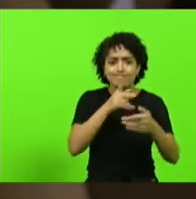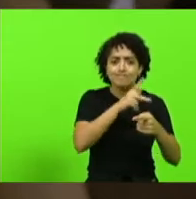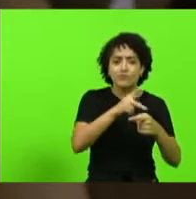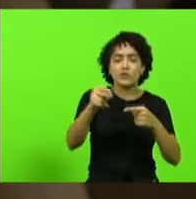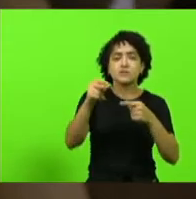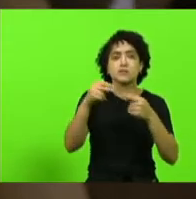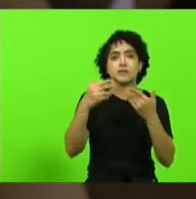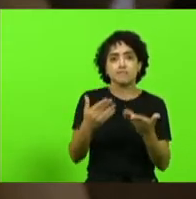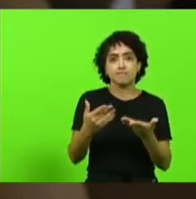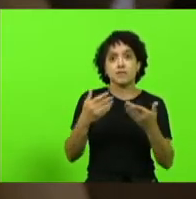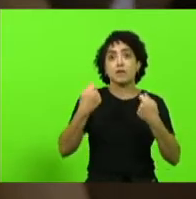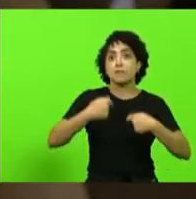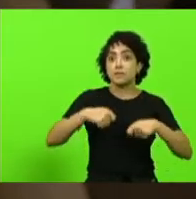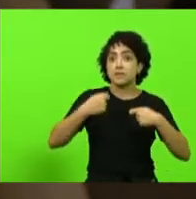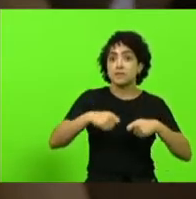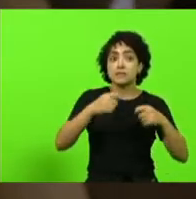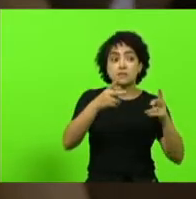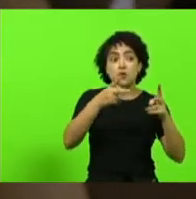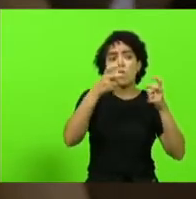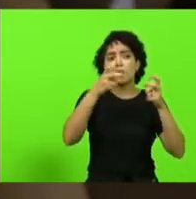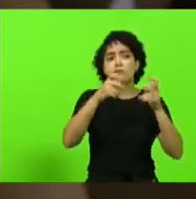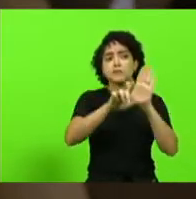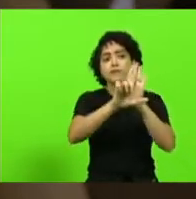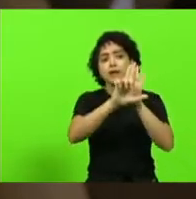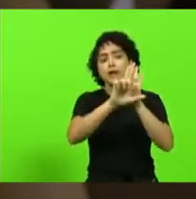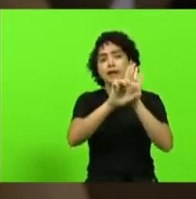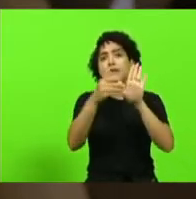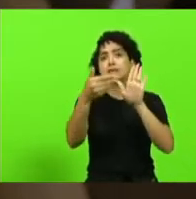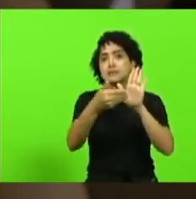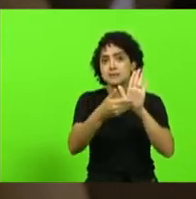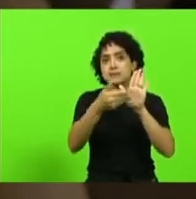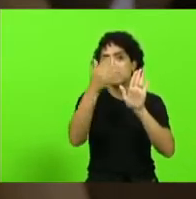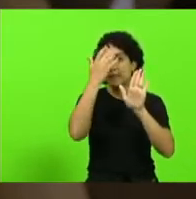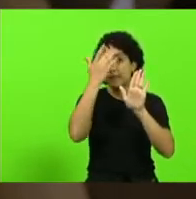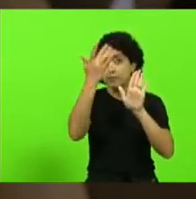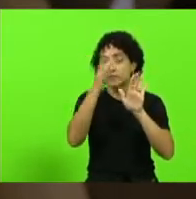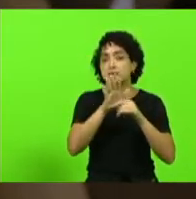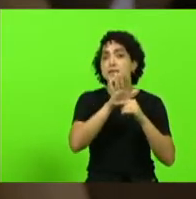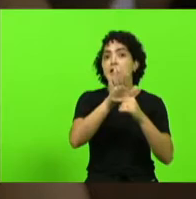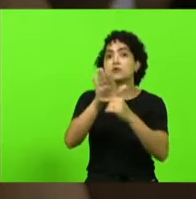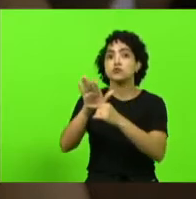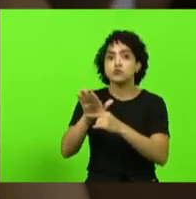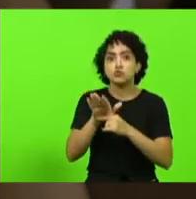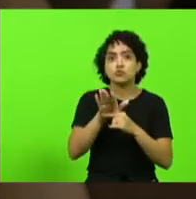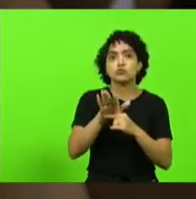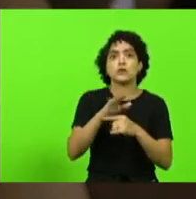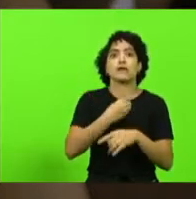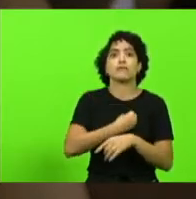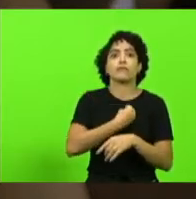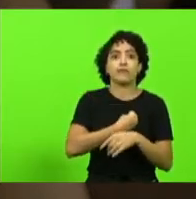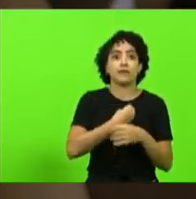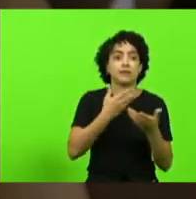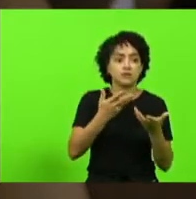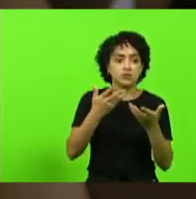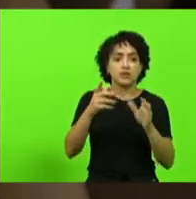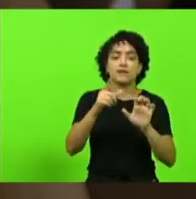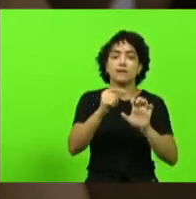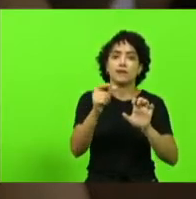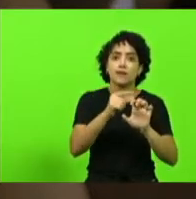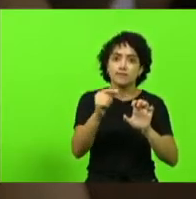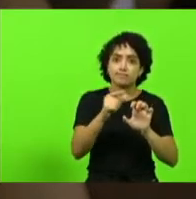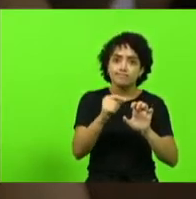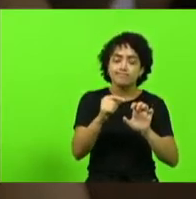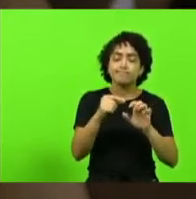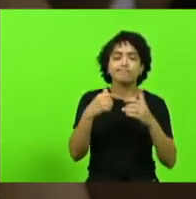temos que observar legislações como essa que facilitam temos que facilitar a vida de quem quer empreender porque